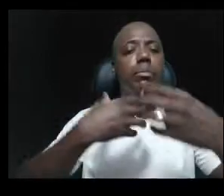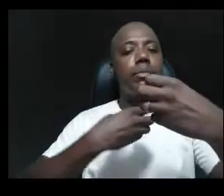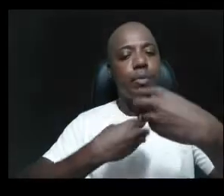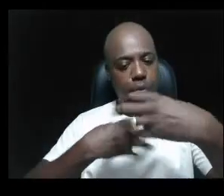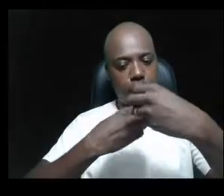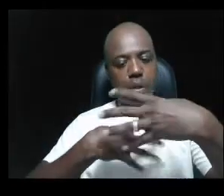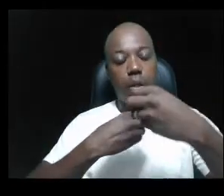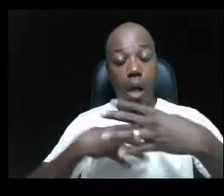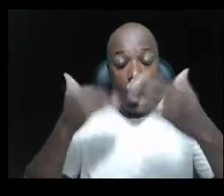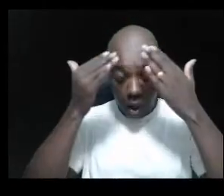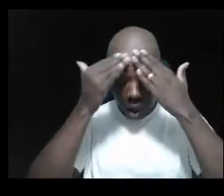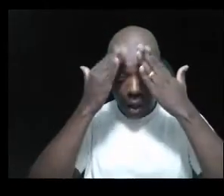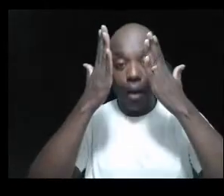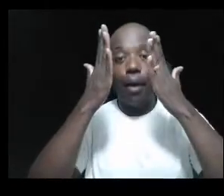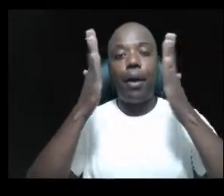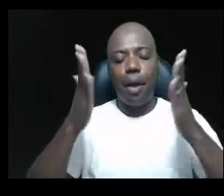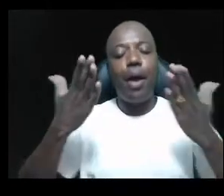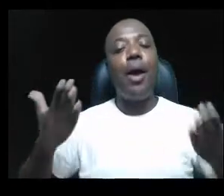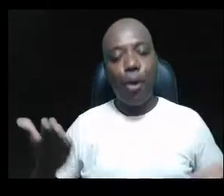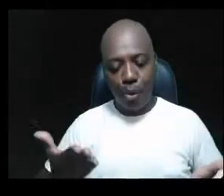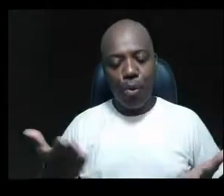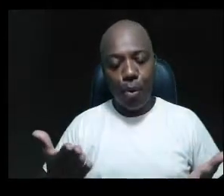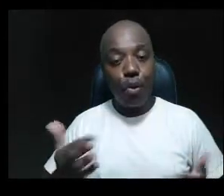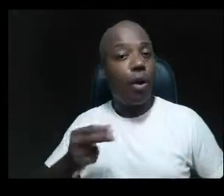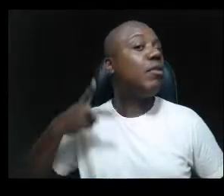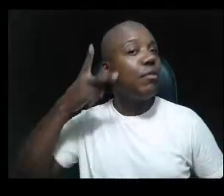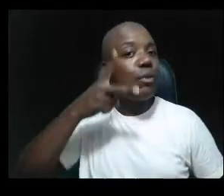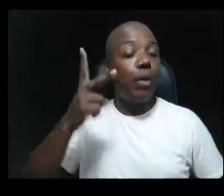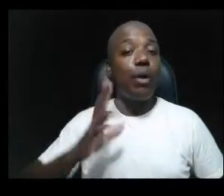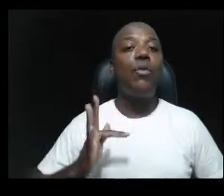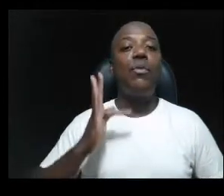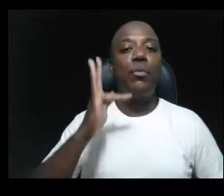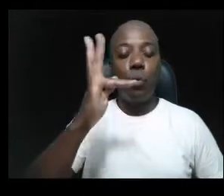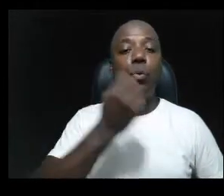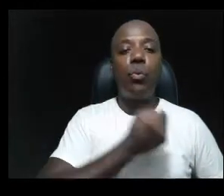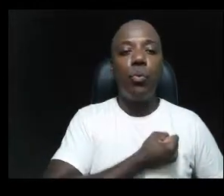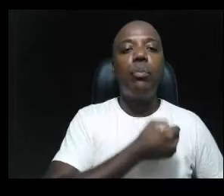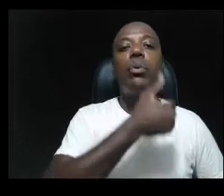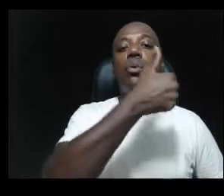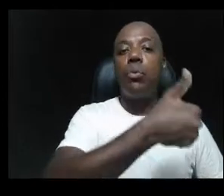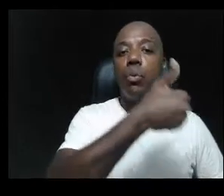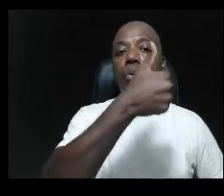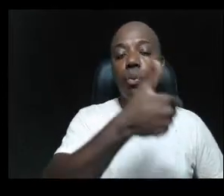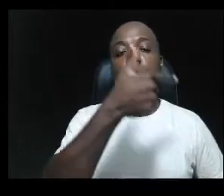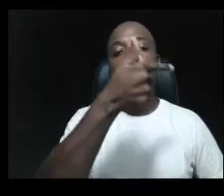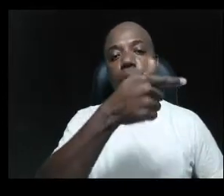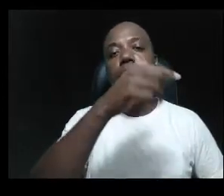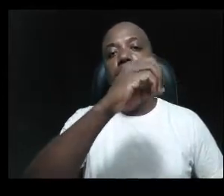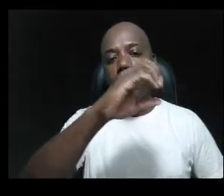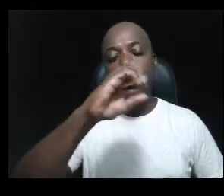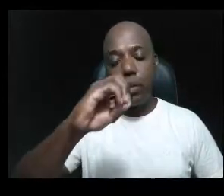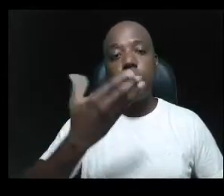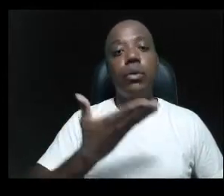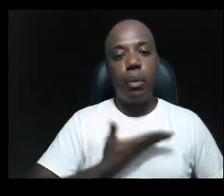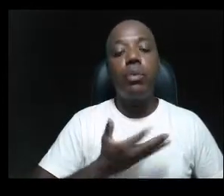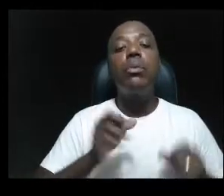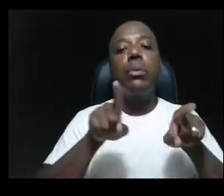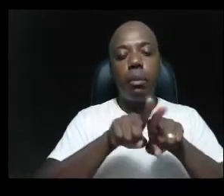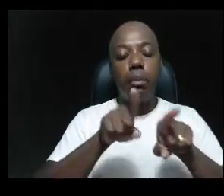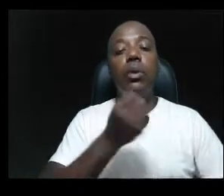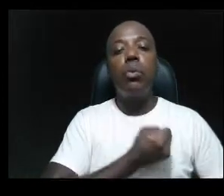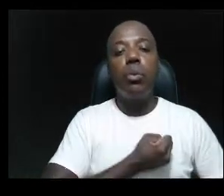conscientizar. E hoje, como candidata vereadora, com o número 11700 e Gustavo XV,